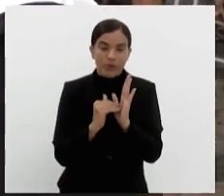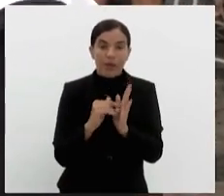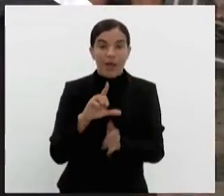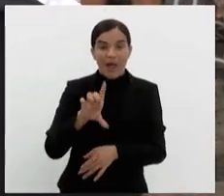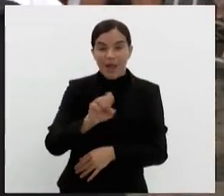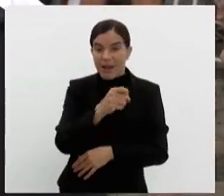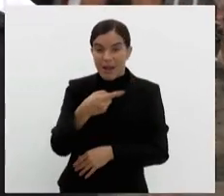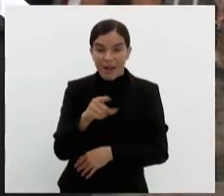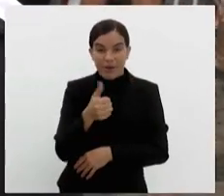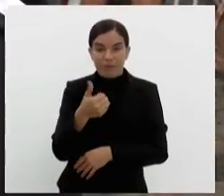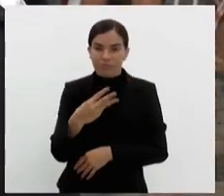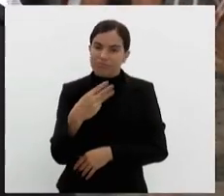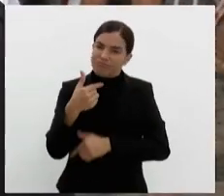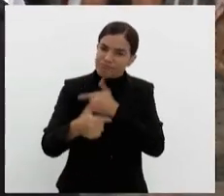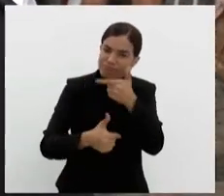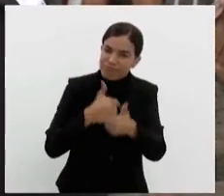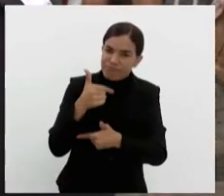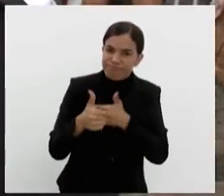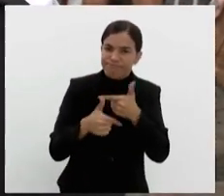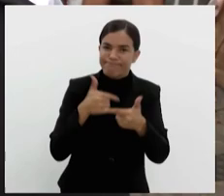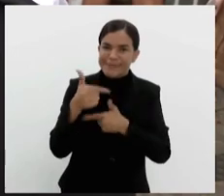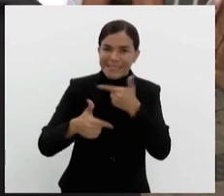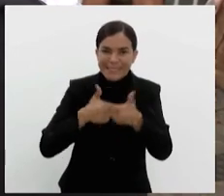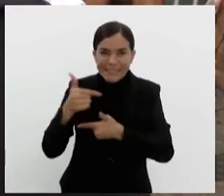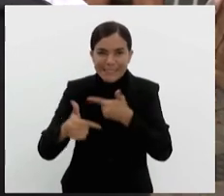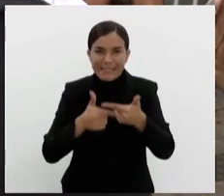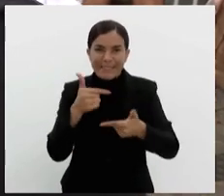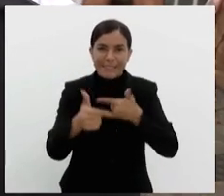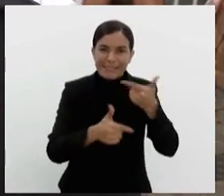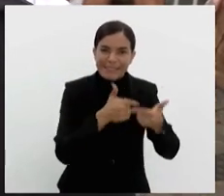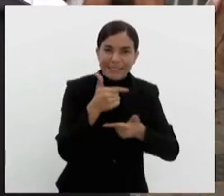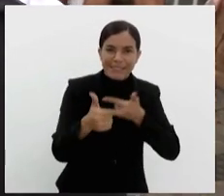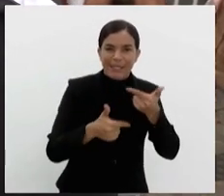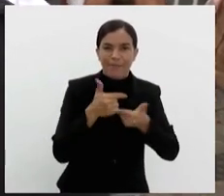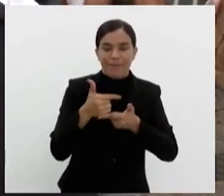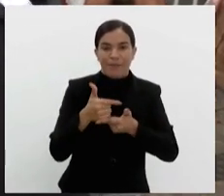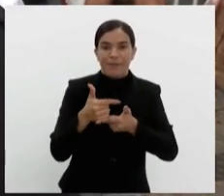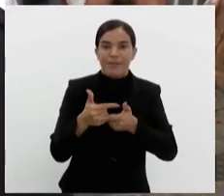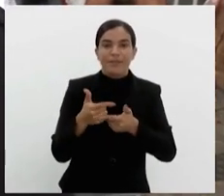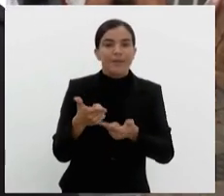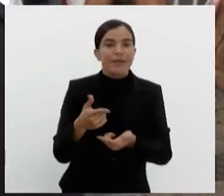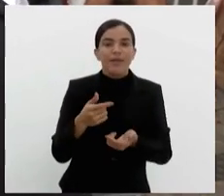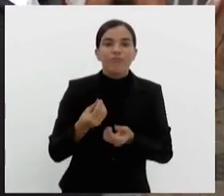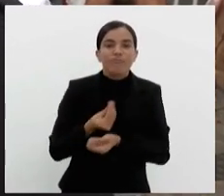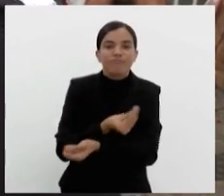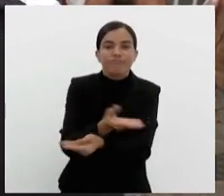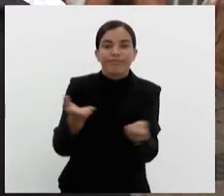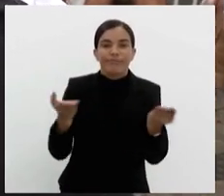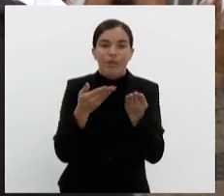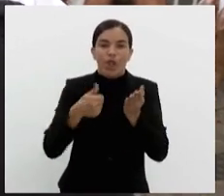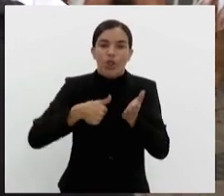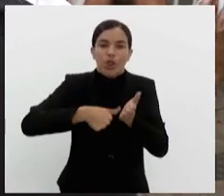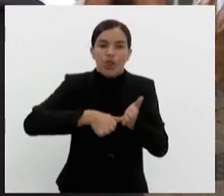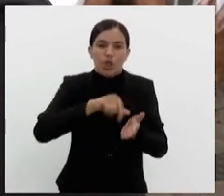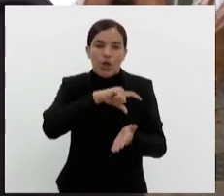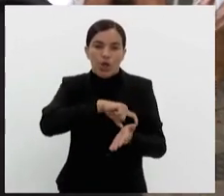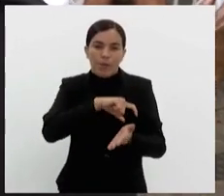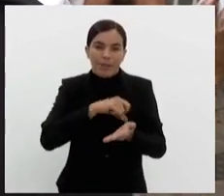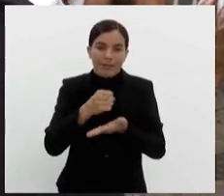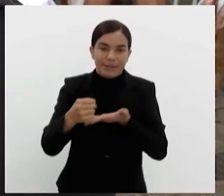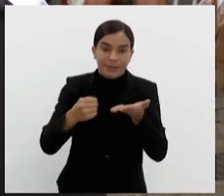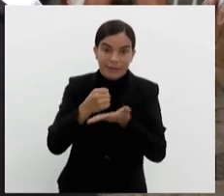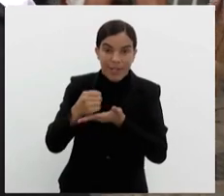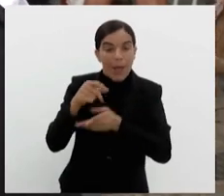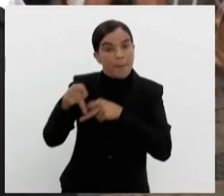13 tem feito esse trabalho de intensificar essa questão da documentação básica. Então, através da Leão 13, a